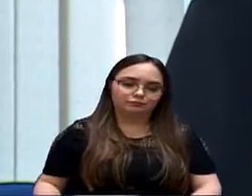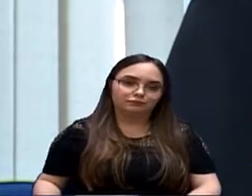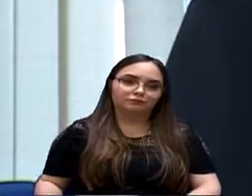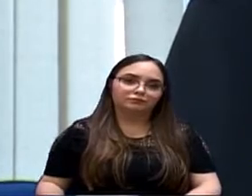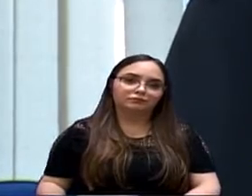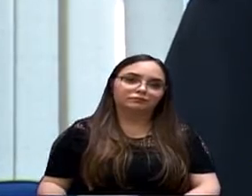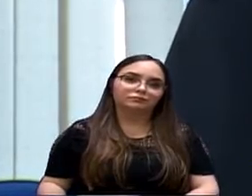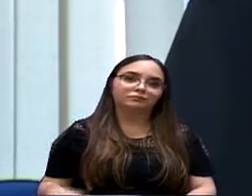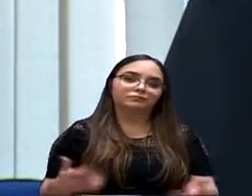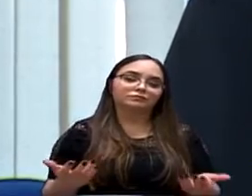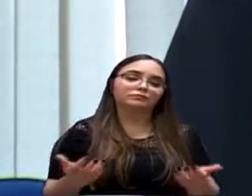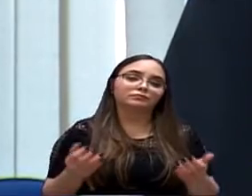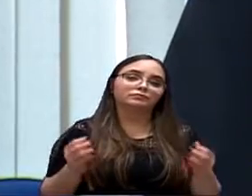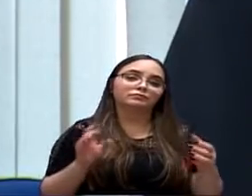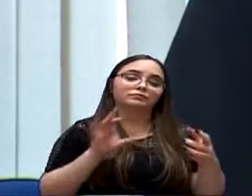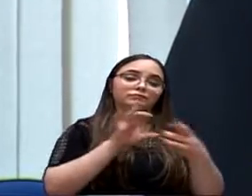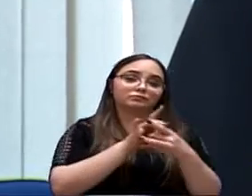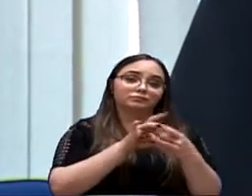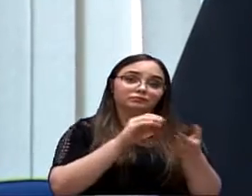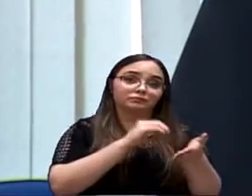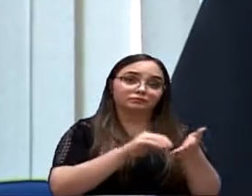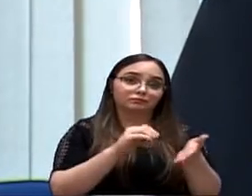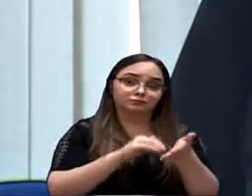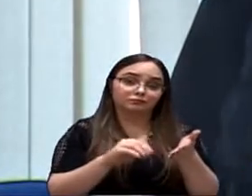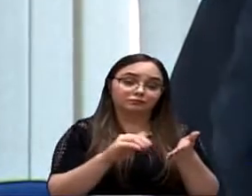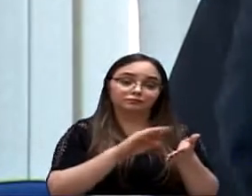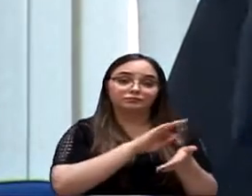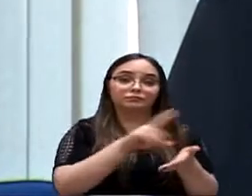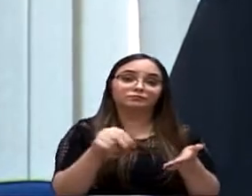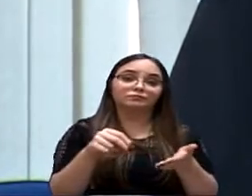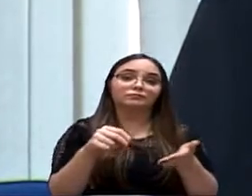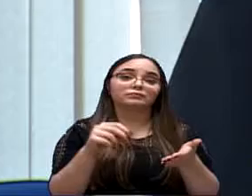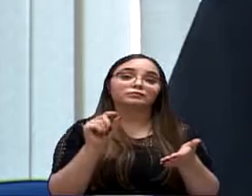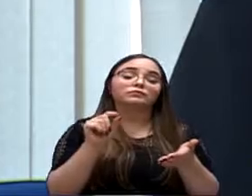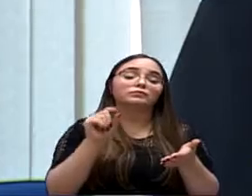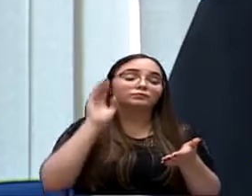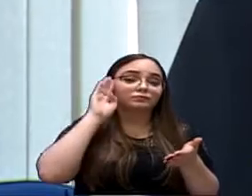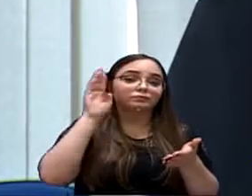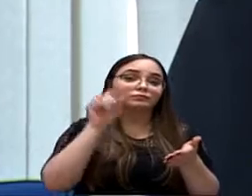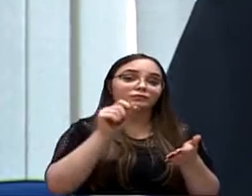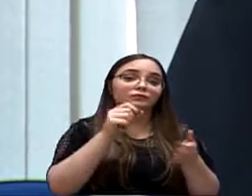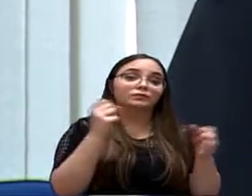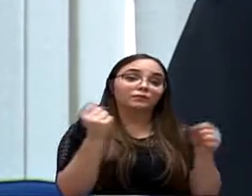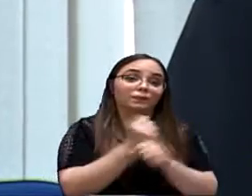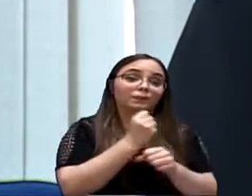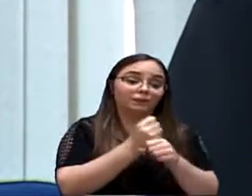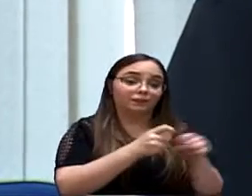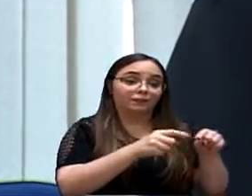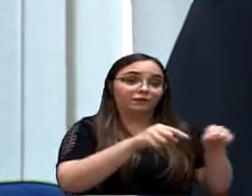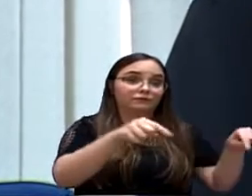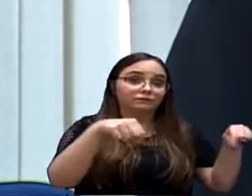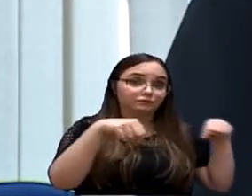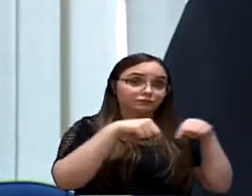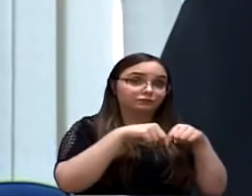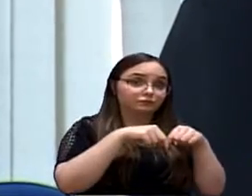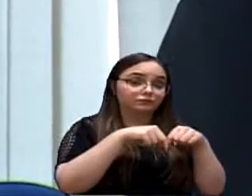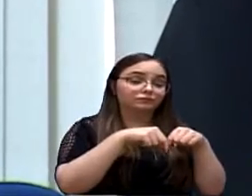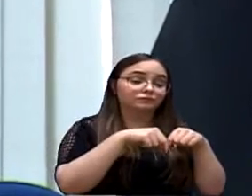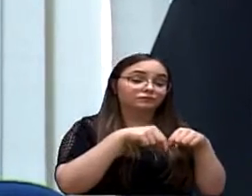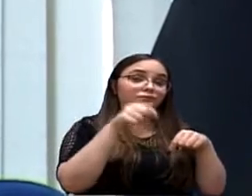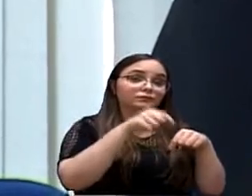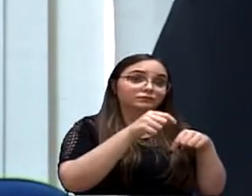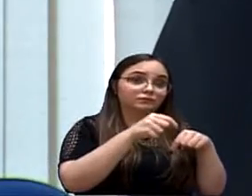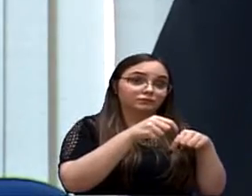secretarias. Qual que a prioridade aqui, loteador? Você não vai construir seu loteamento aqui, porque a prefeitura não tem dinheiro